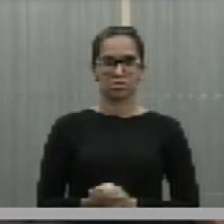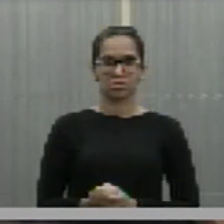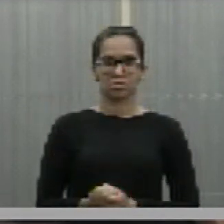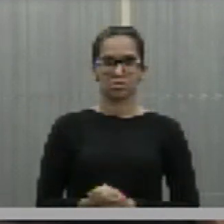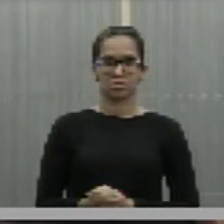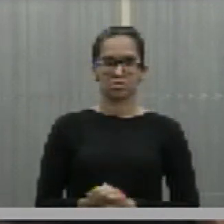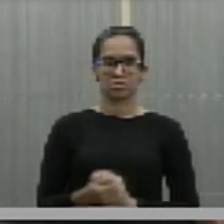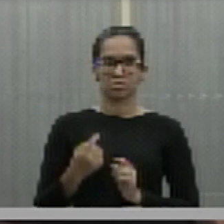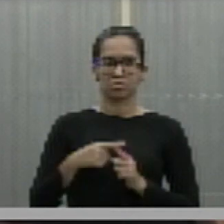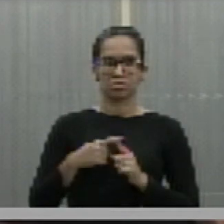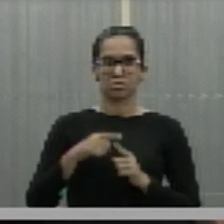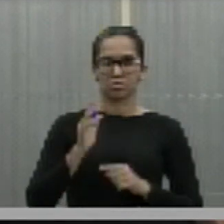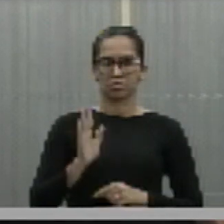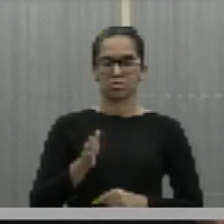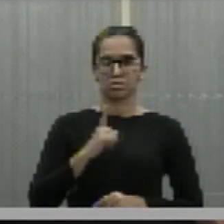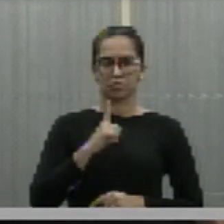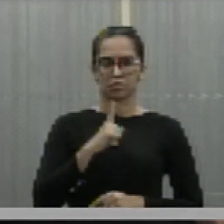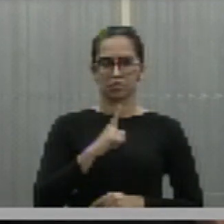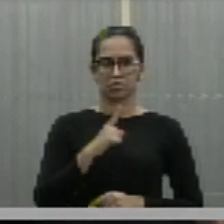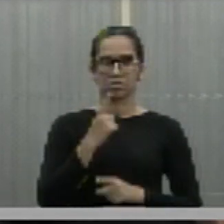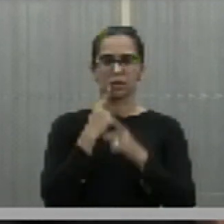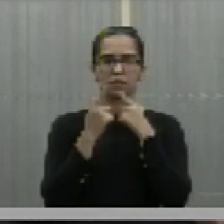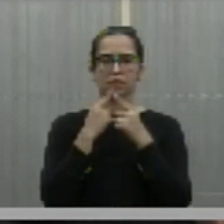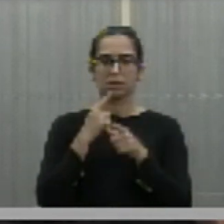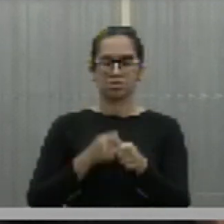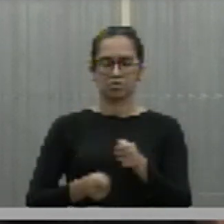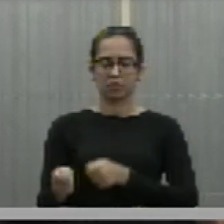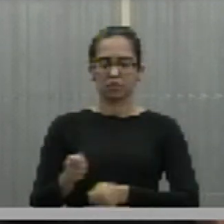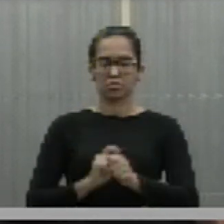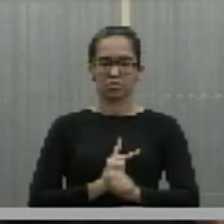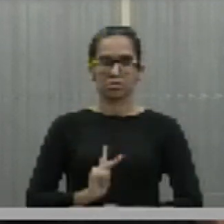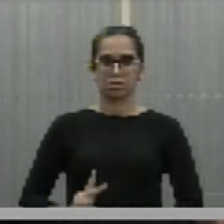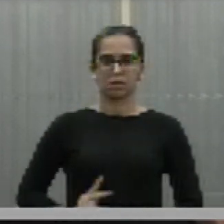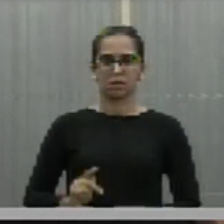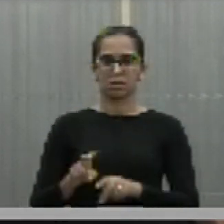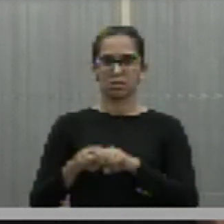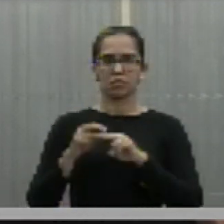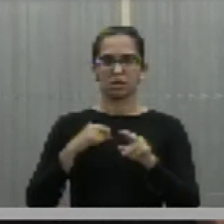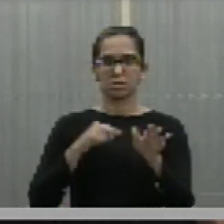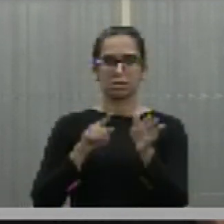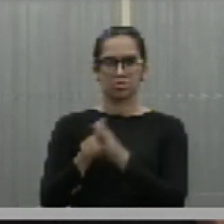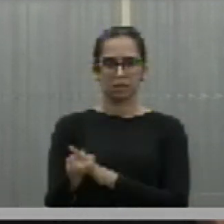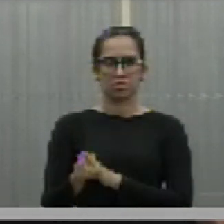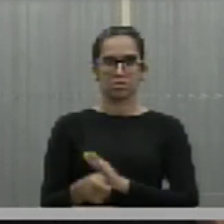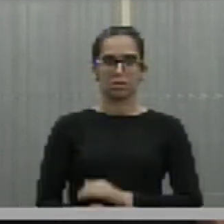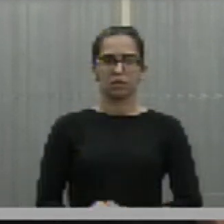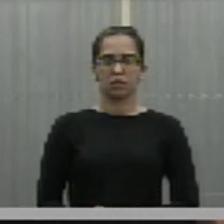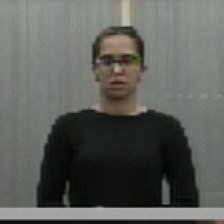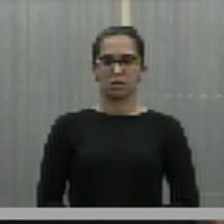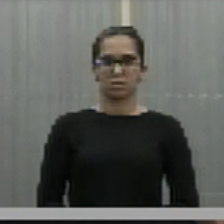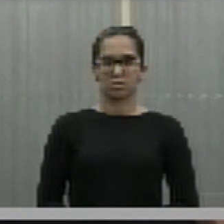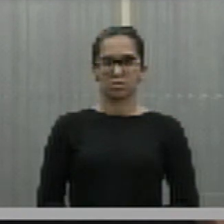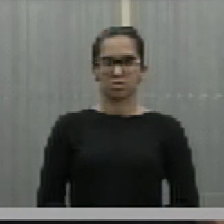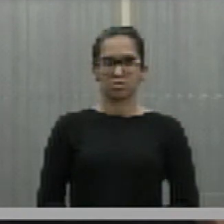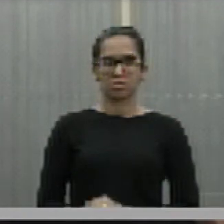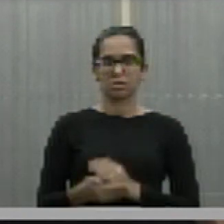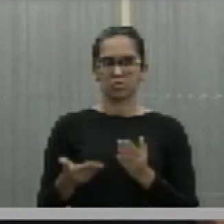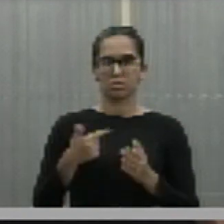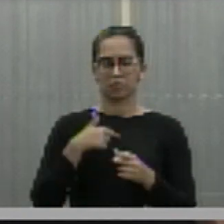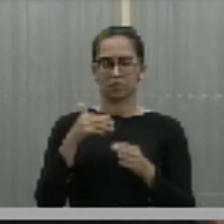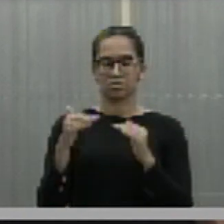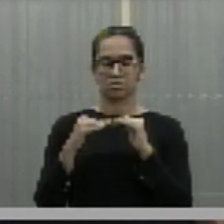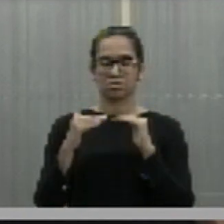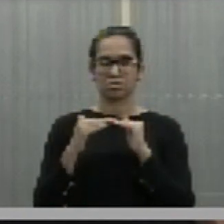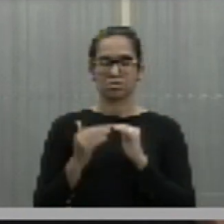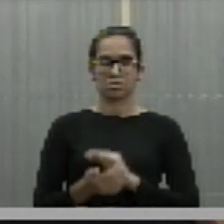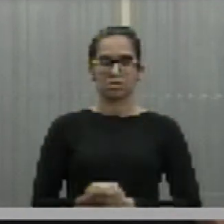contempla. É porque eu debati na administração, por isso que eu estou perguntando aqui. Então, por mim, o meu voto, sou a favor,